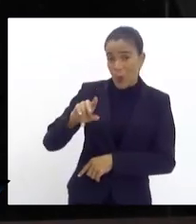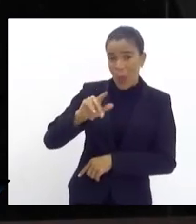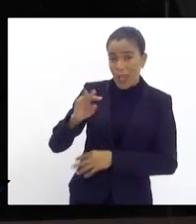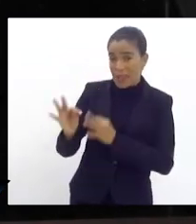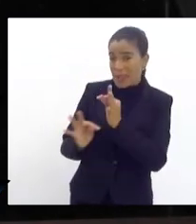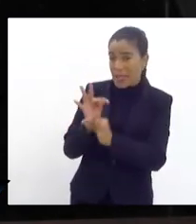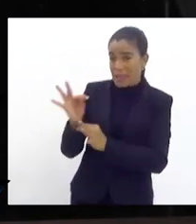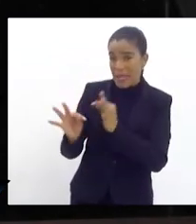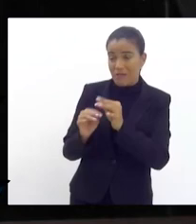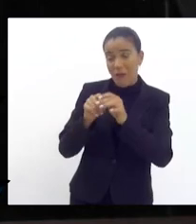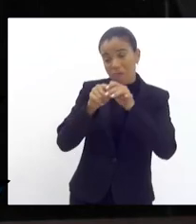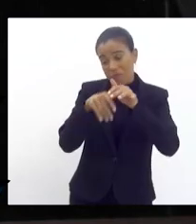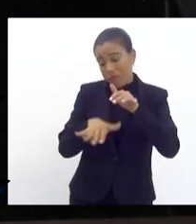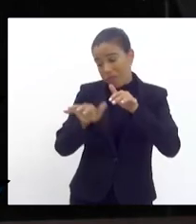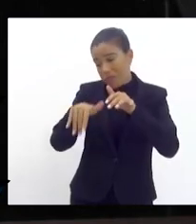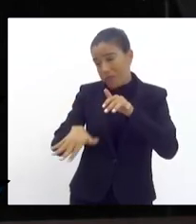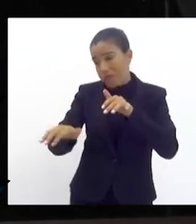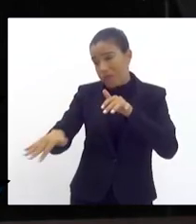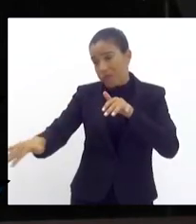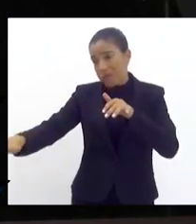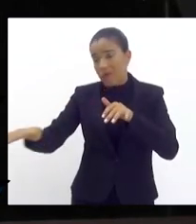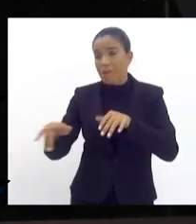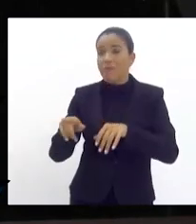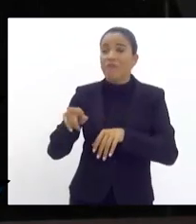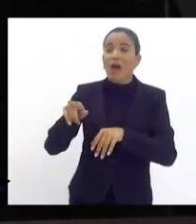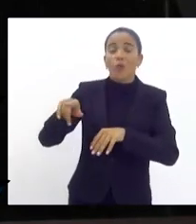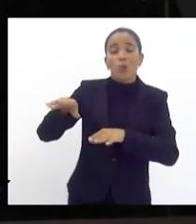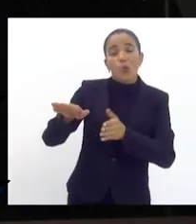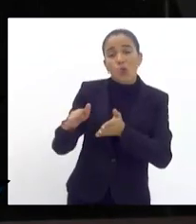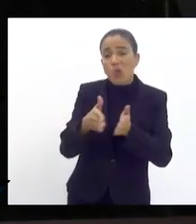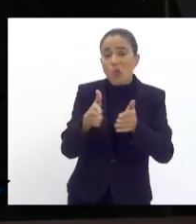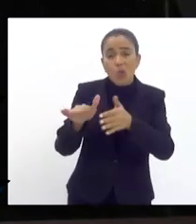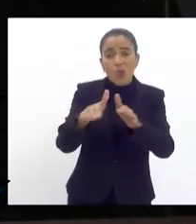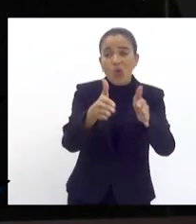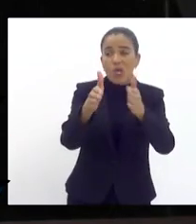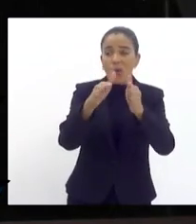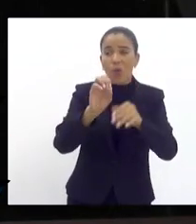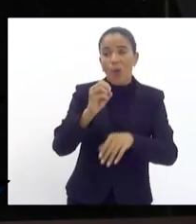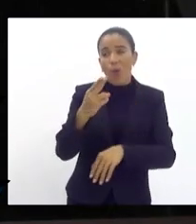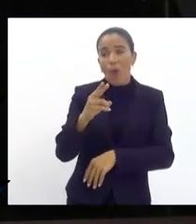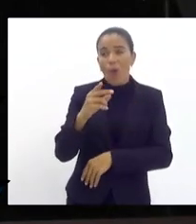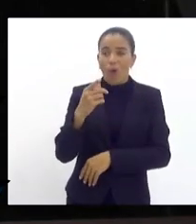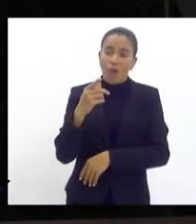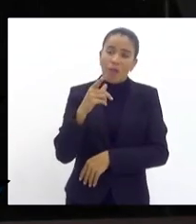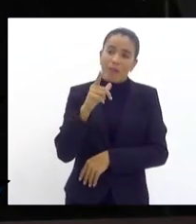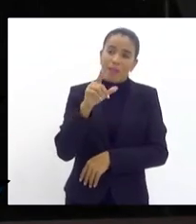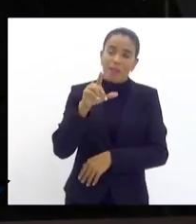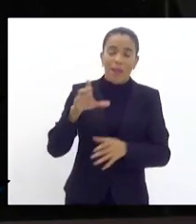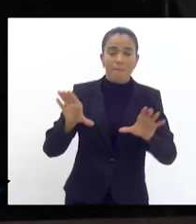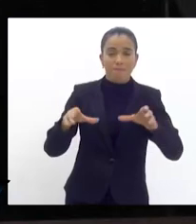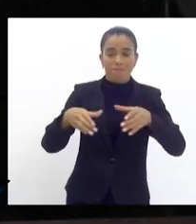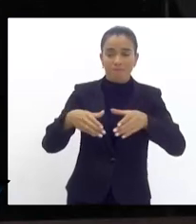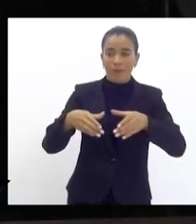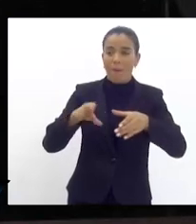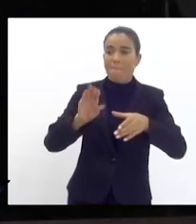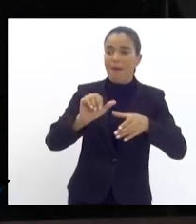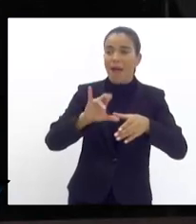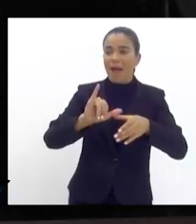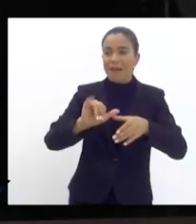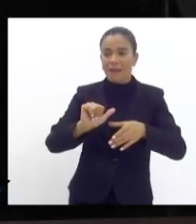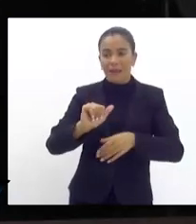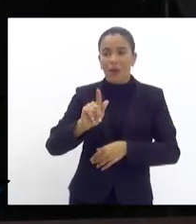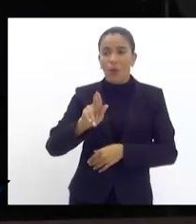galeria e das pluviais num valão que vai cair no rio que vai cair ou na Baía de Guanabara no caso da Baixada ou na Zona Oeste na Baía de